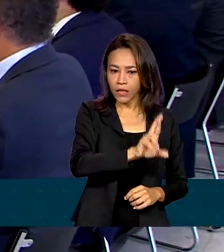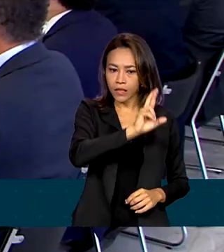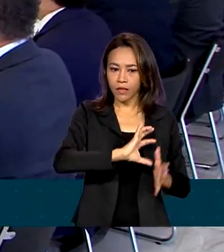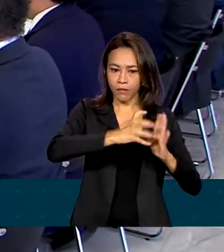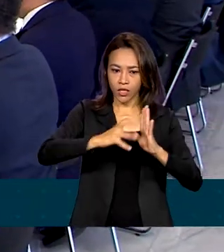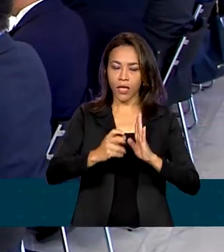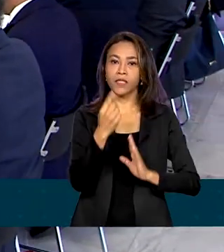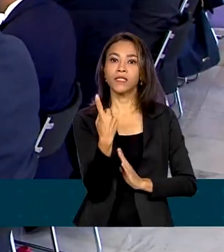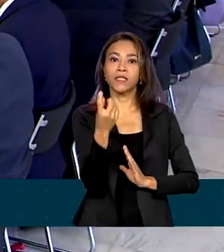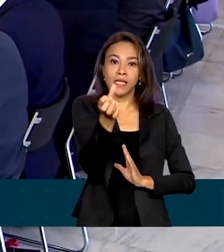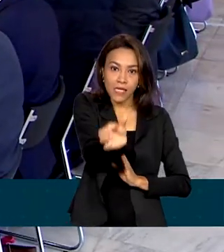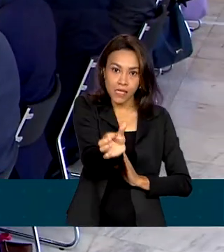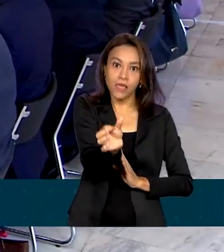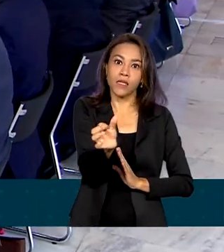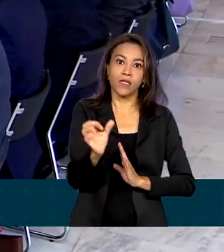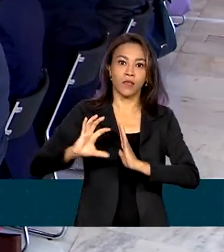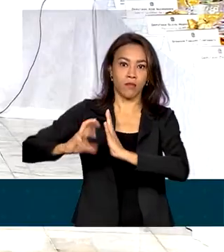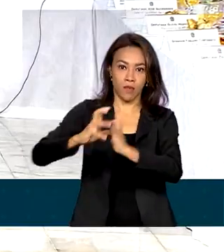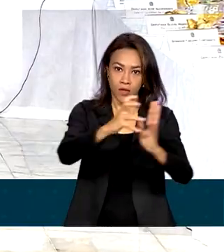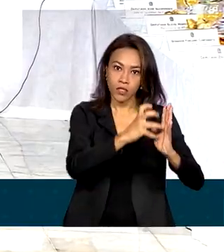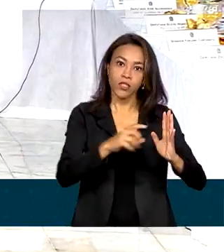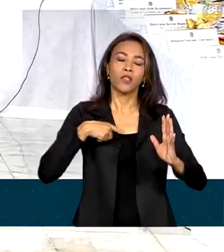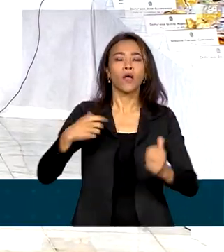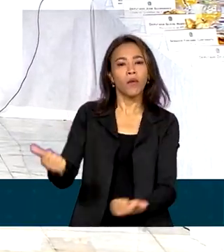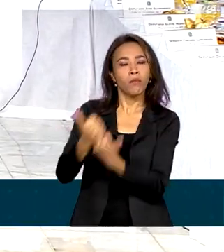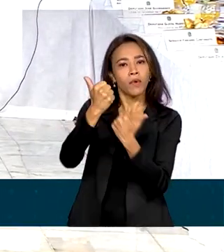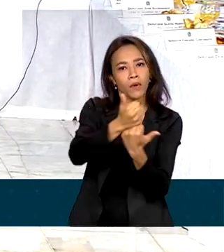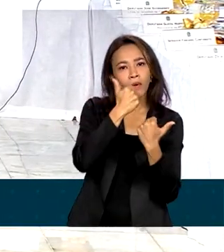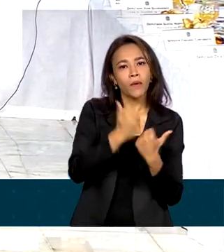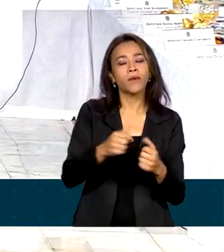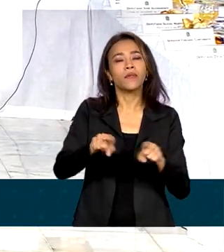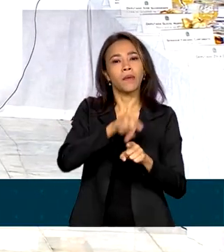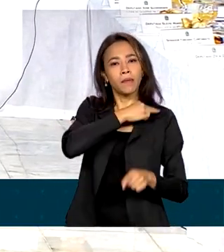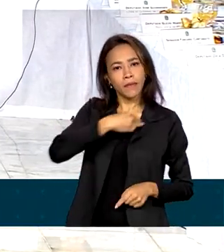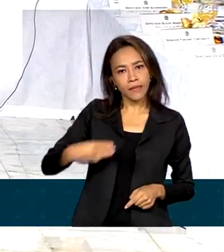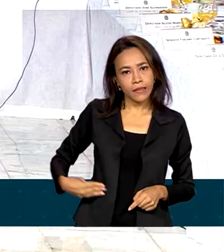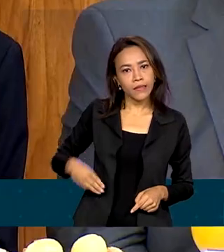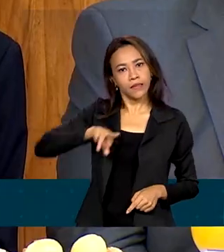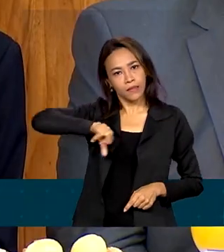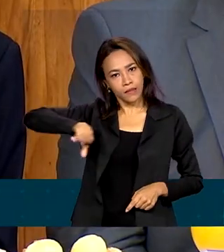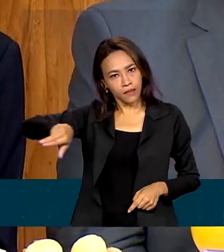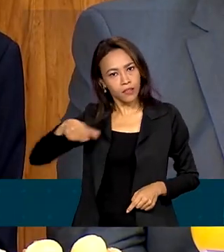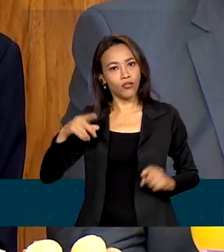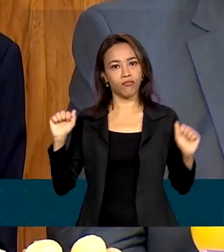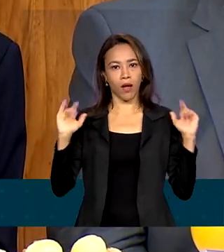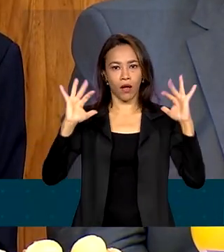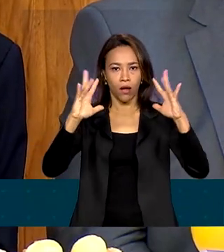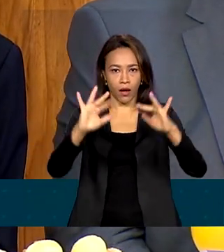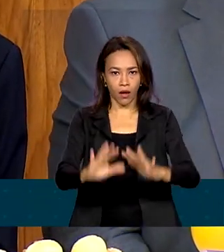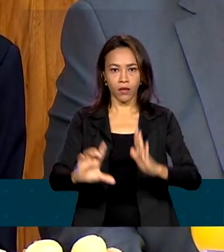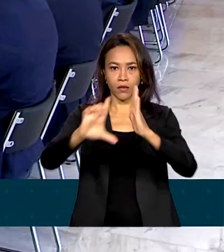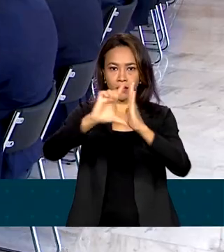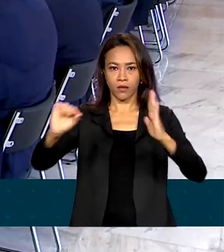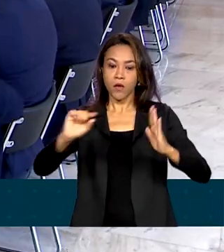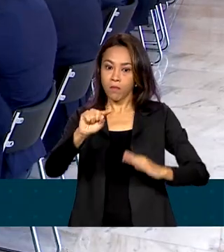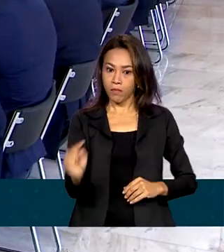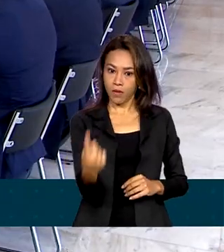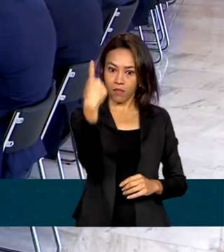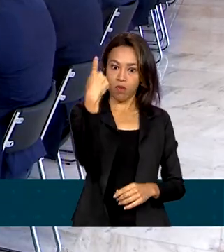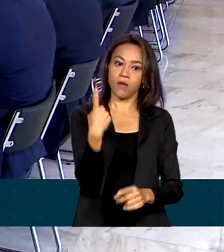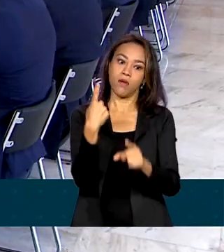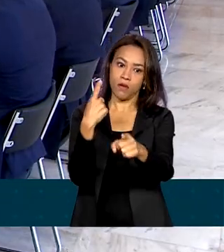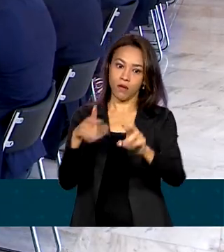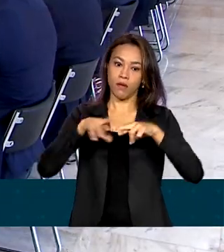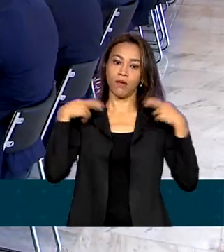siglas, parlamentares aliados e ministros para o Palácio do Planalto. Foi a primeira reunião ampla desde o